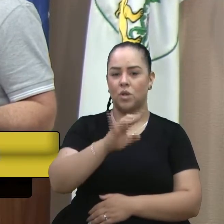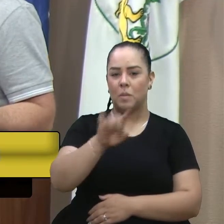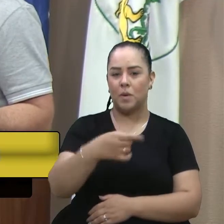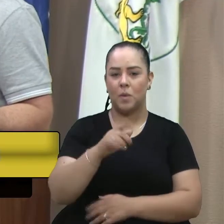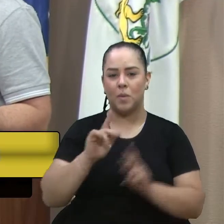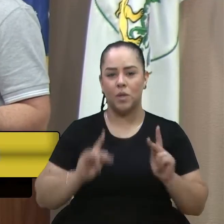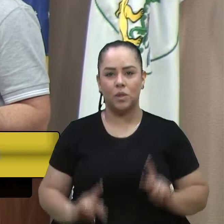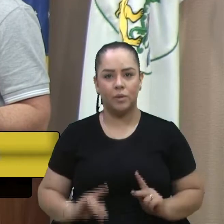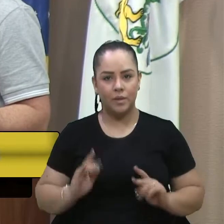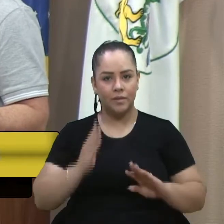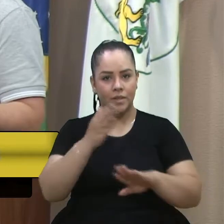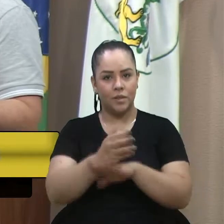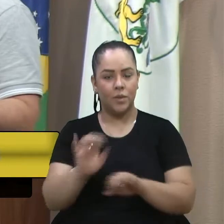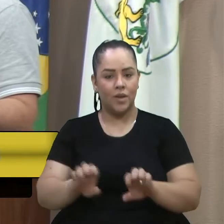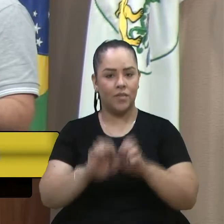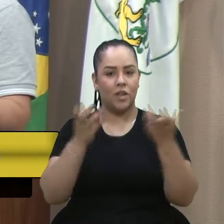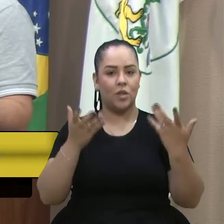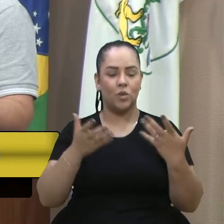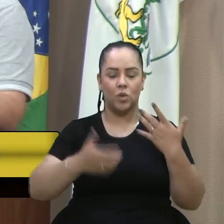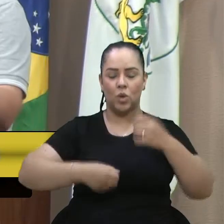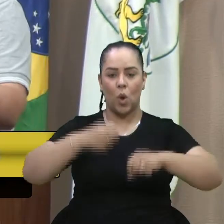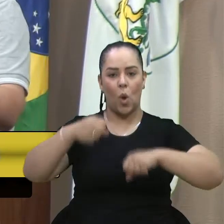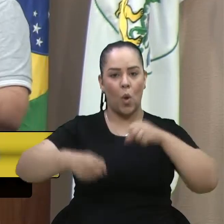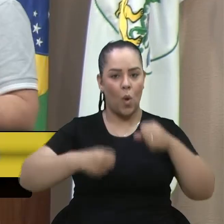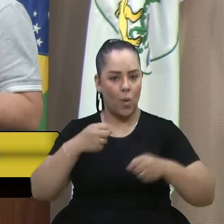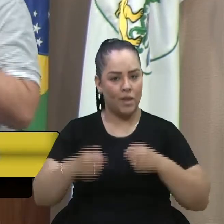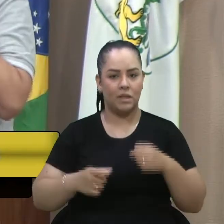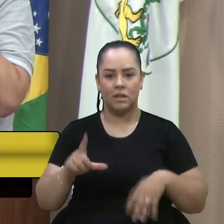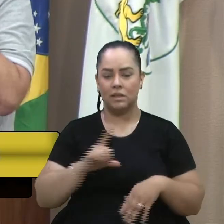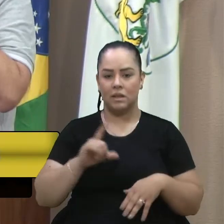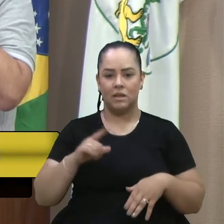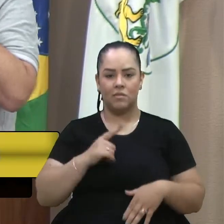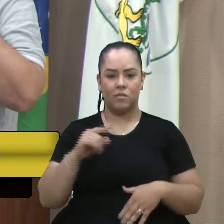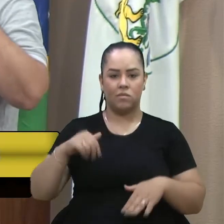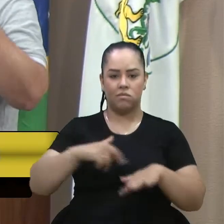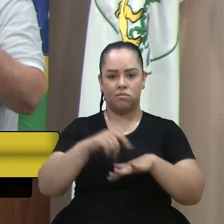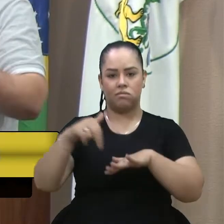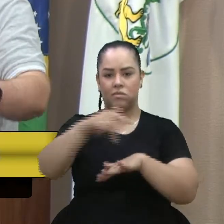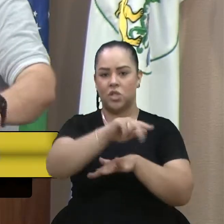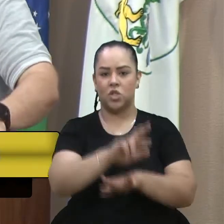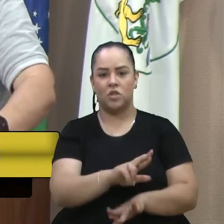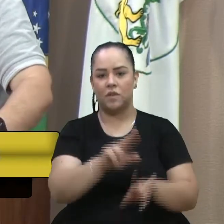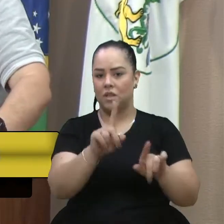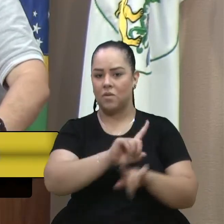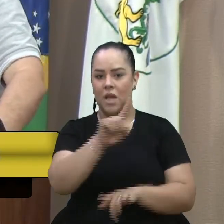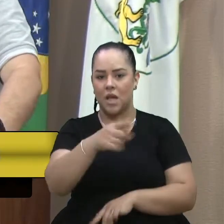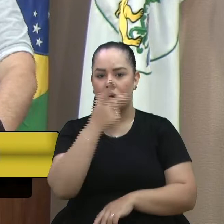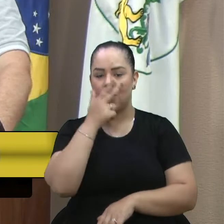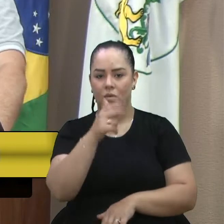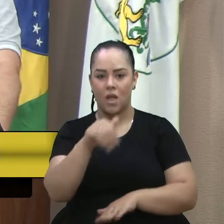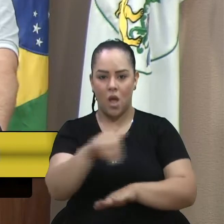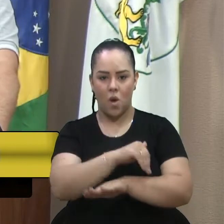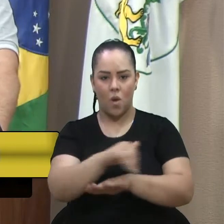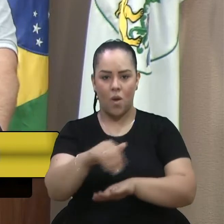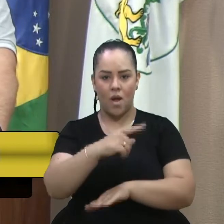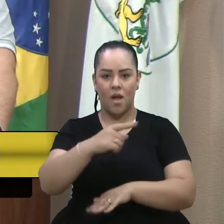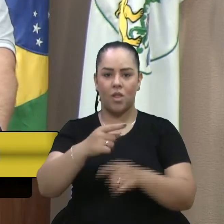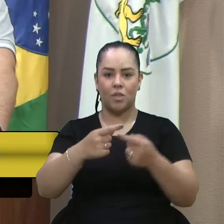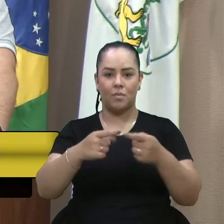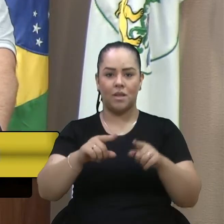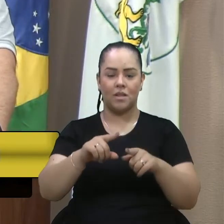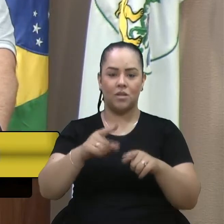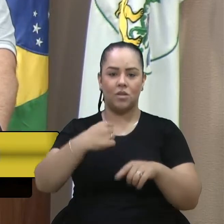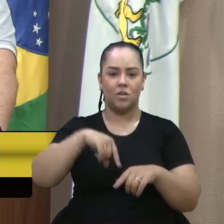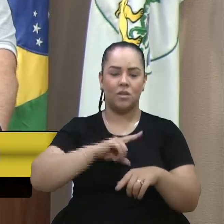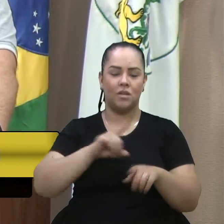corrida, né? Trilhas e montanhas, uma corrida diferente, não é essa corrida de rua. Nós temos o ano que vem a Ultra